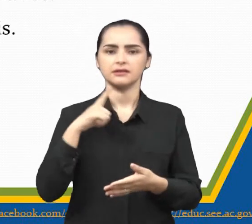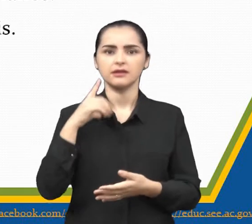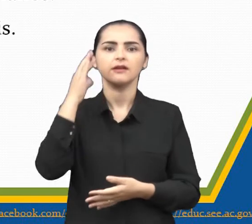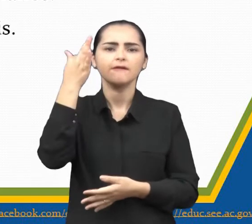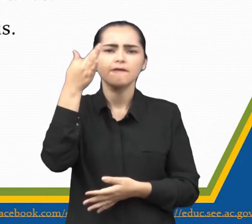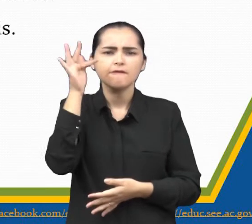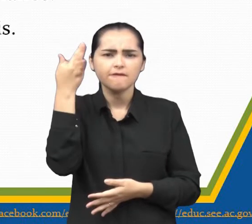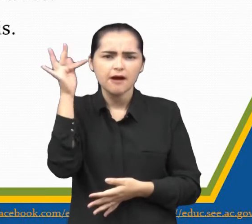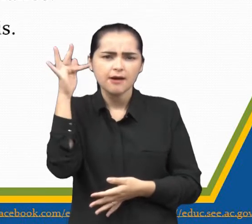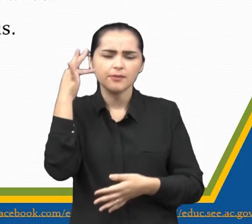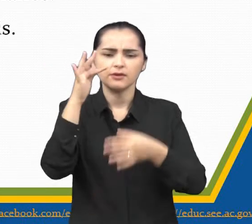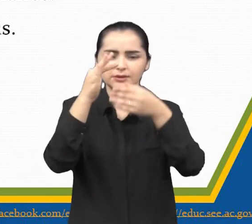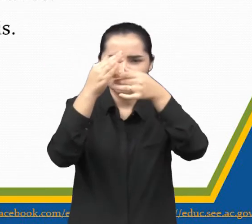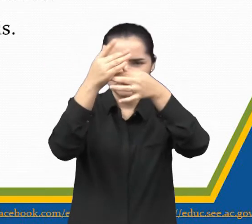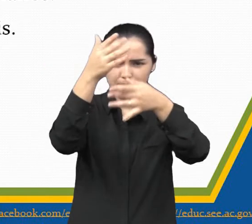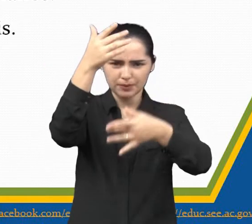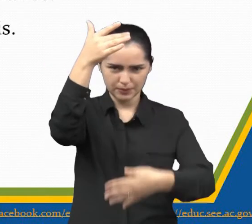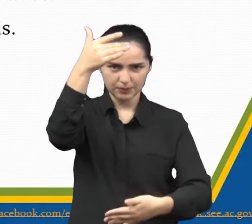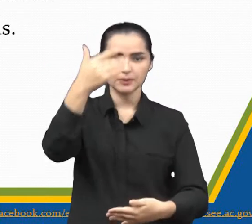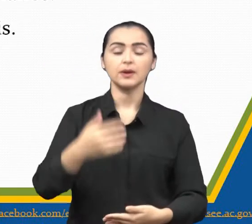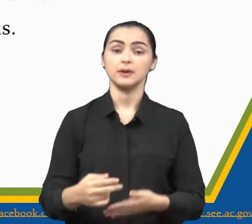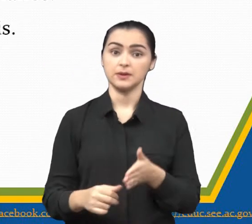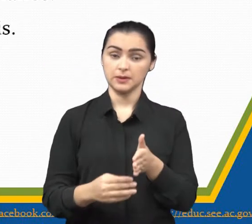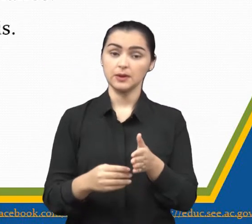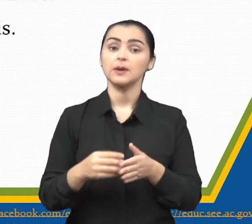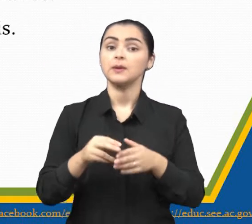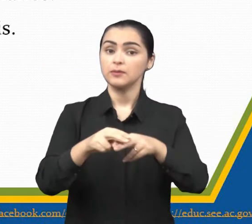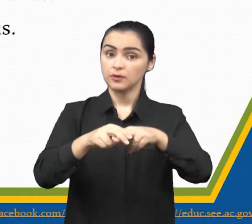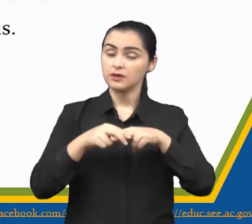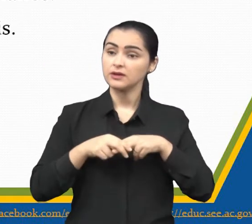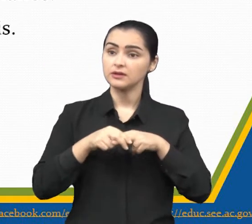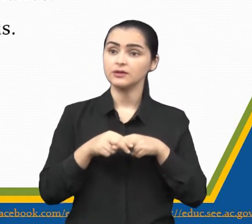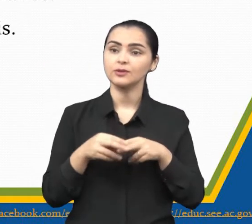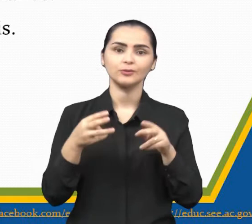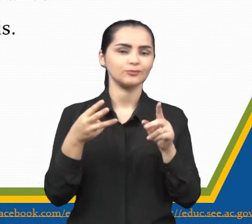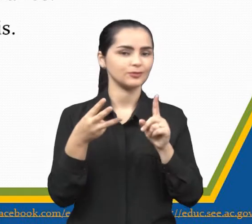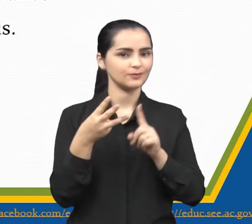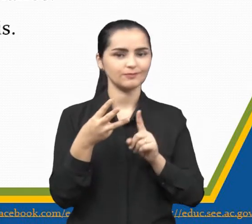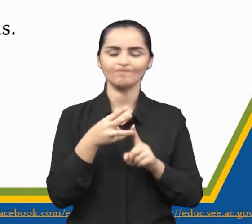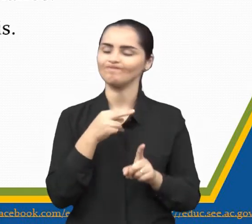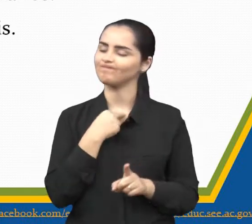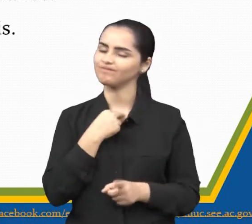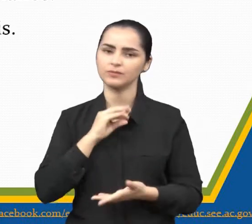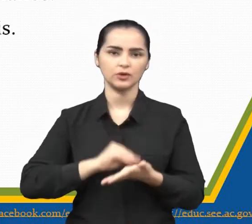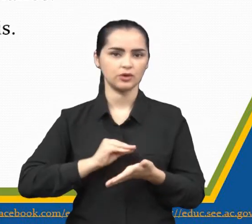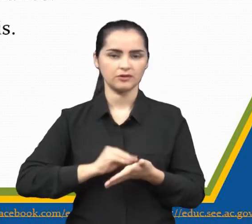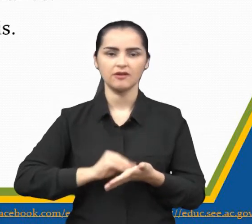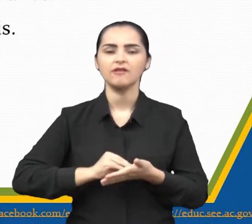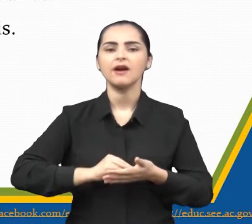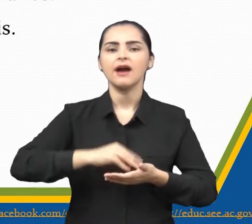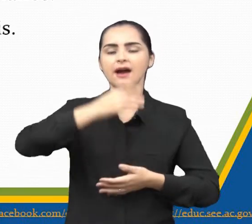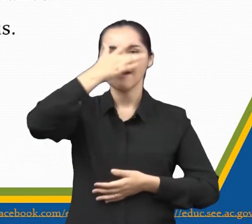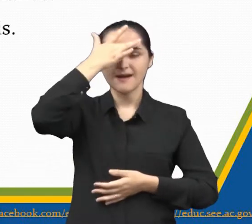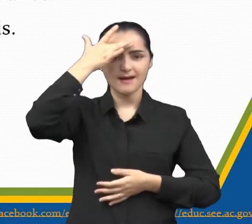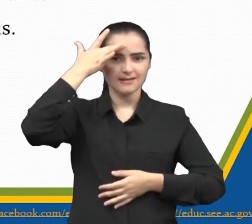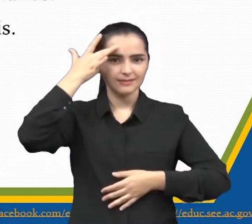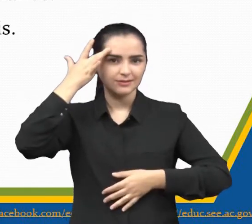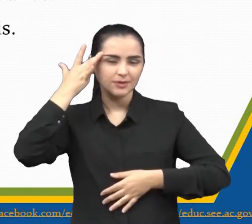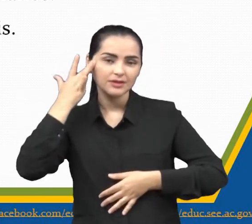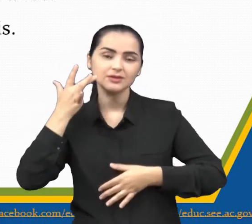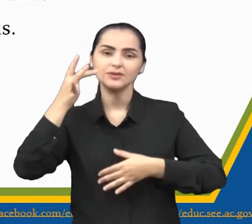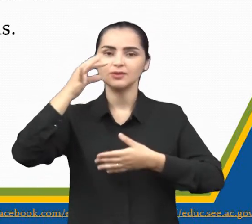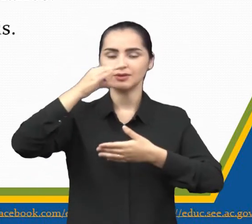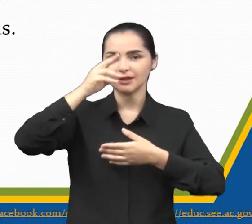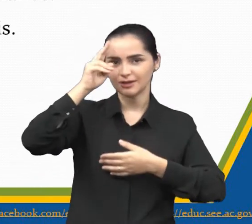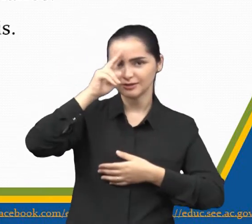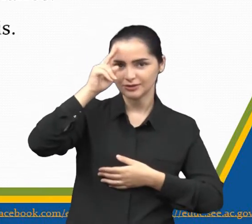tá bom? Então, por isso que eu vou para terceiro, que é o terceiro não pode faltar. As personagens são animais que agem como seres